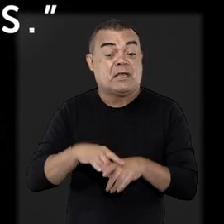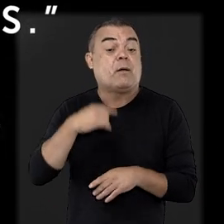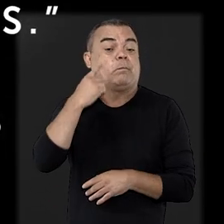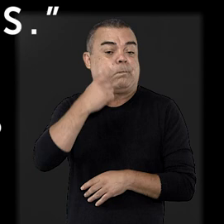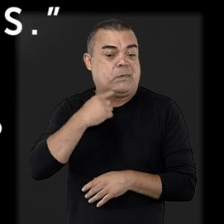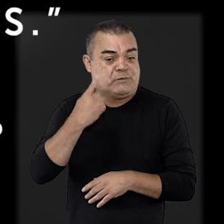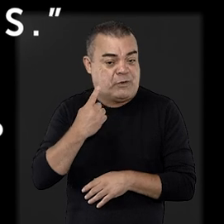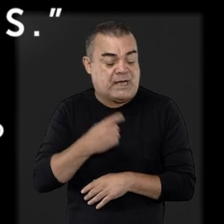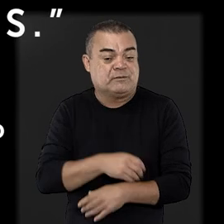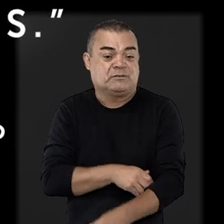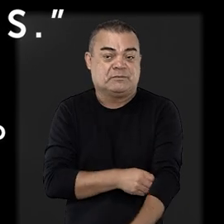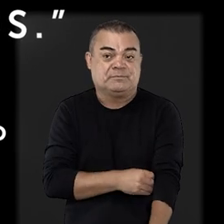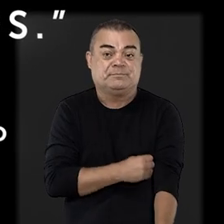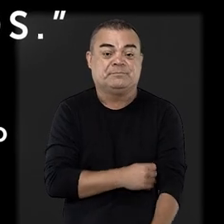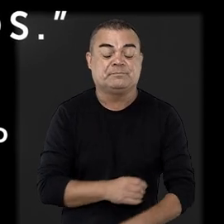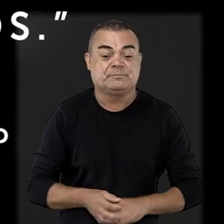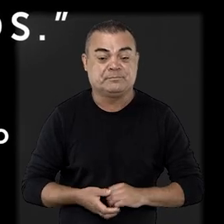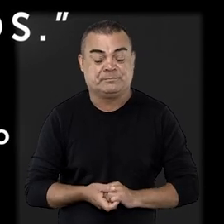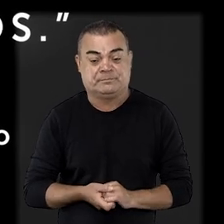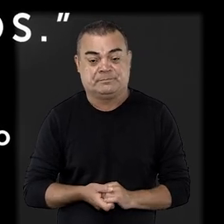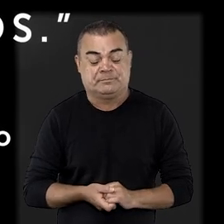cidadãos e advogados.